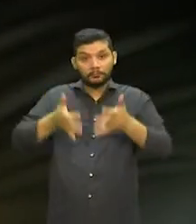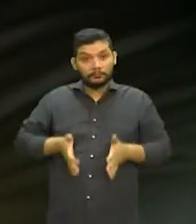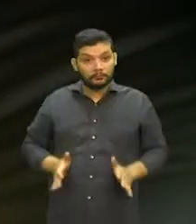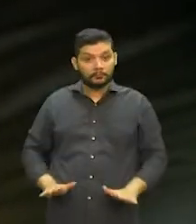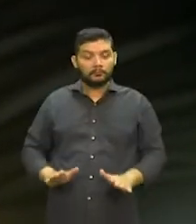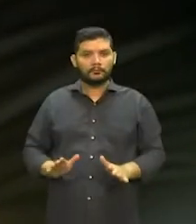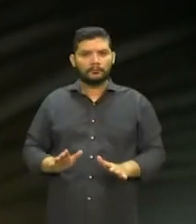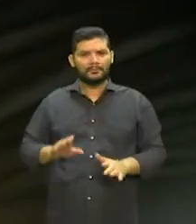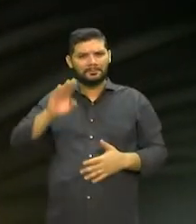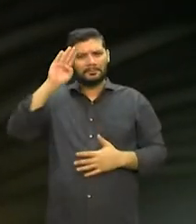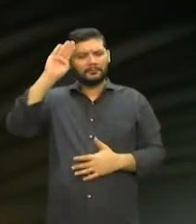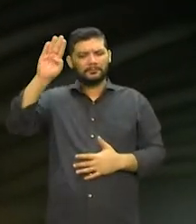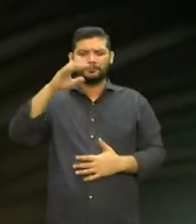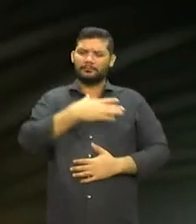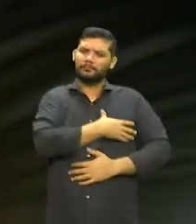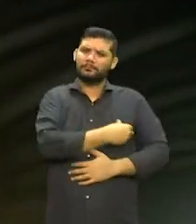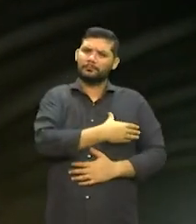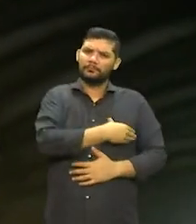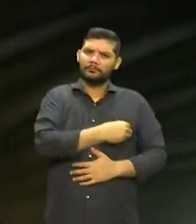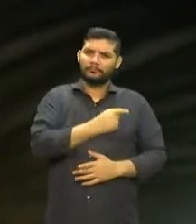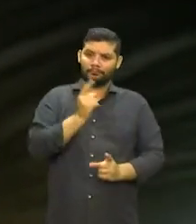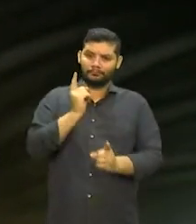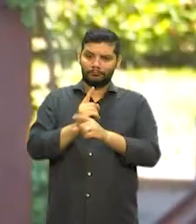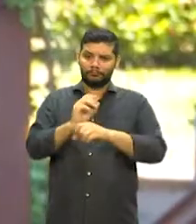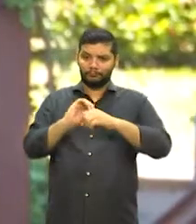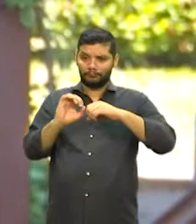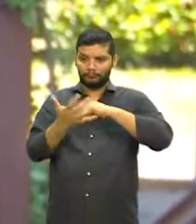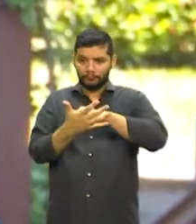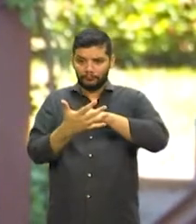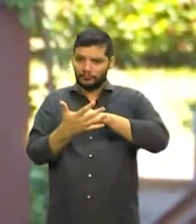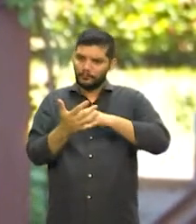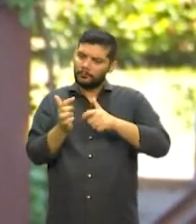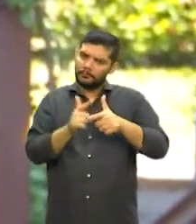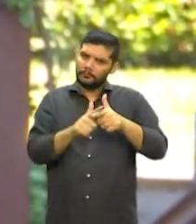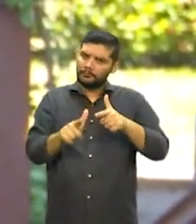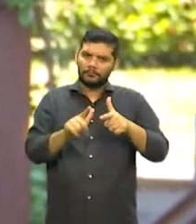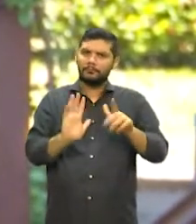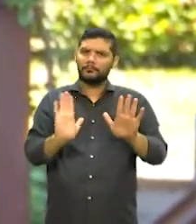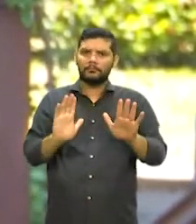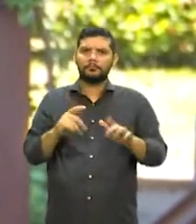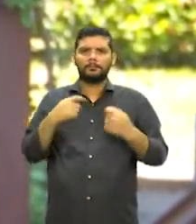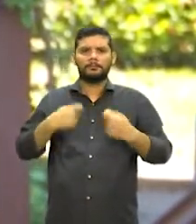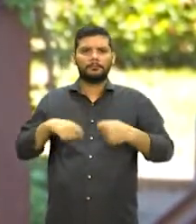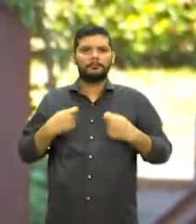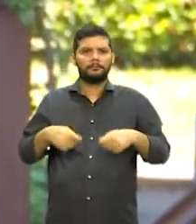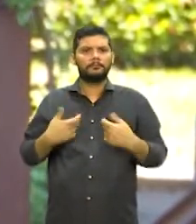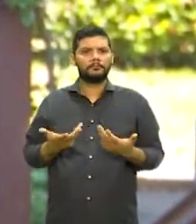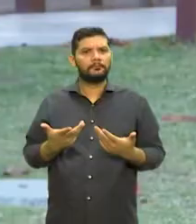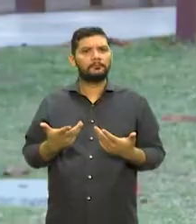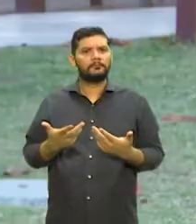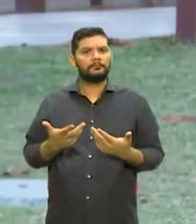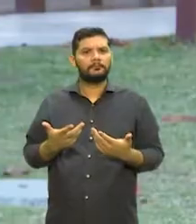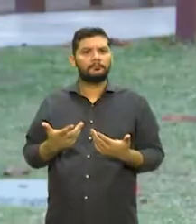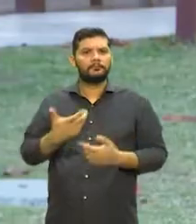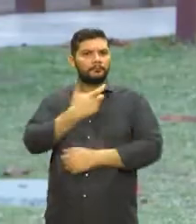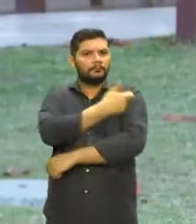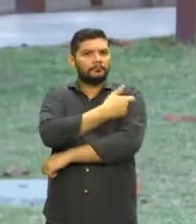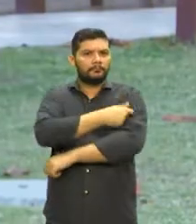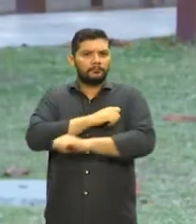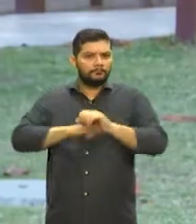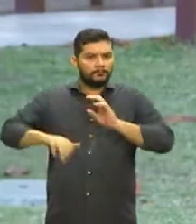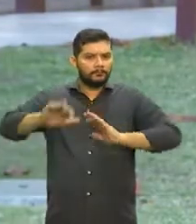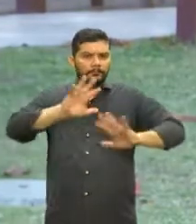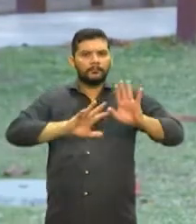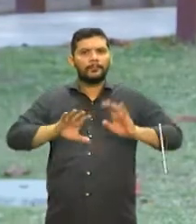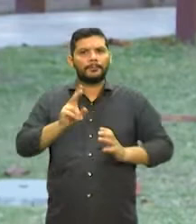mesmo que a mãe seja diagnosticada com o coronavírus. É necessário para isso tomar todos os cuidados. Ela deve continuar